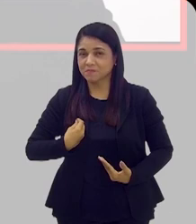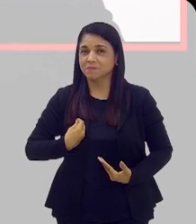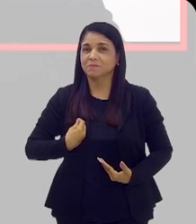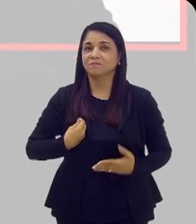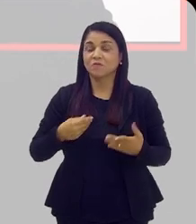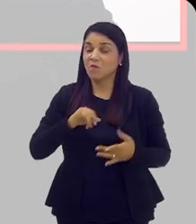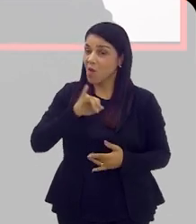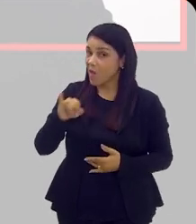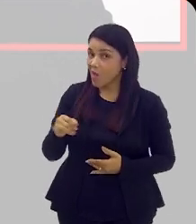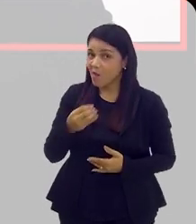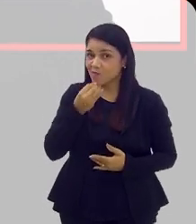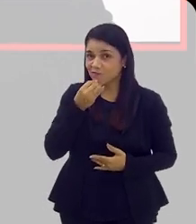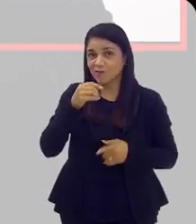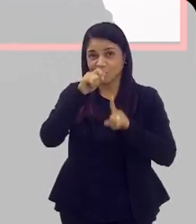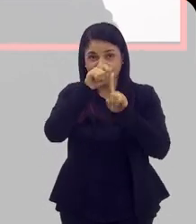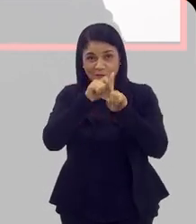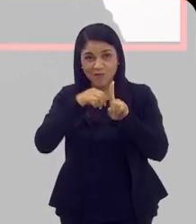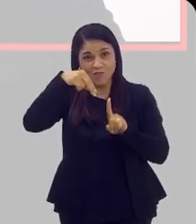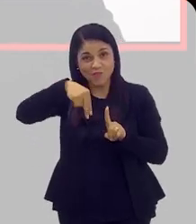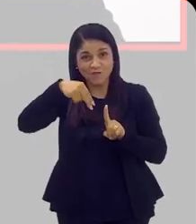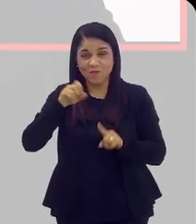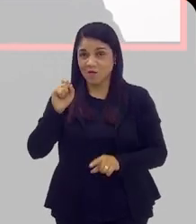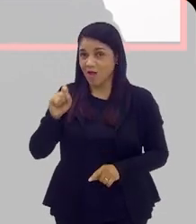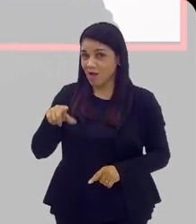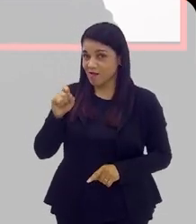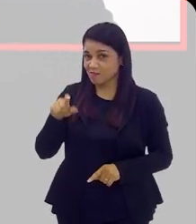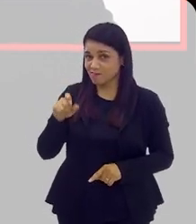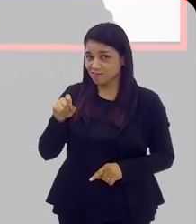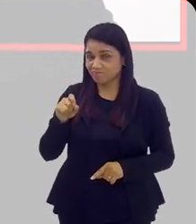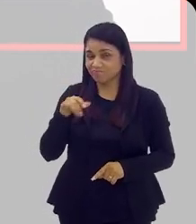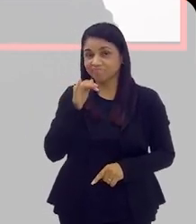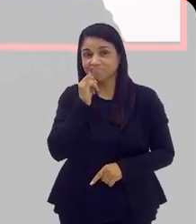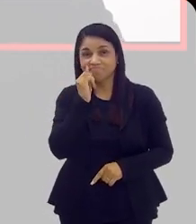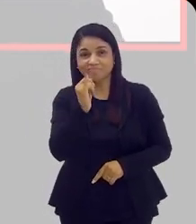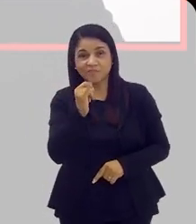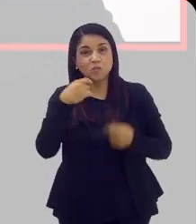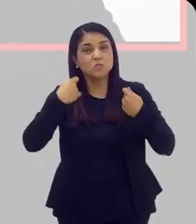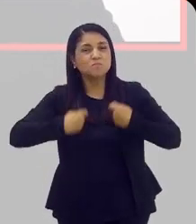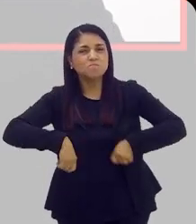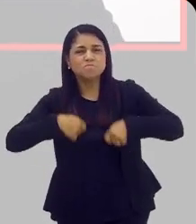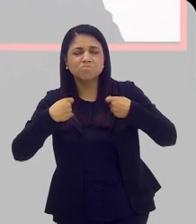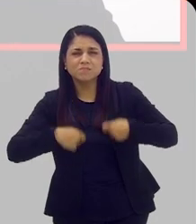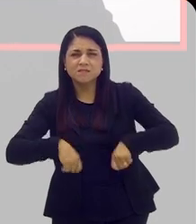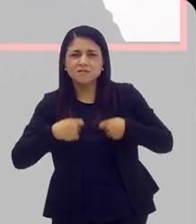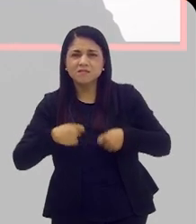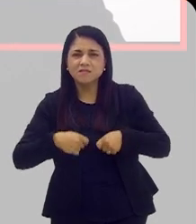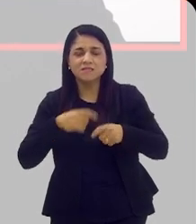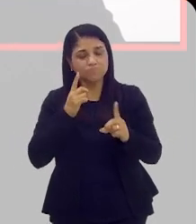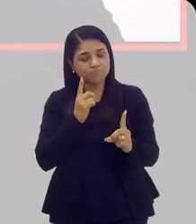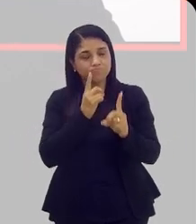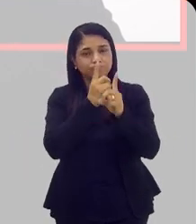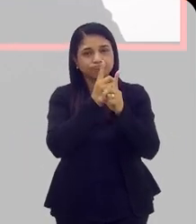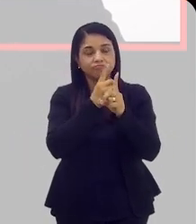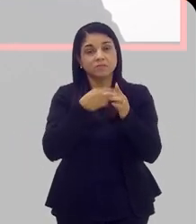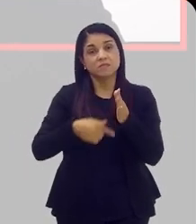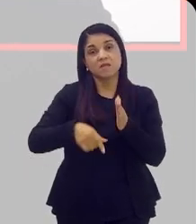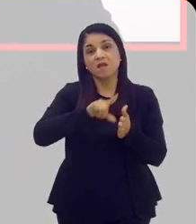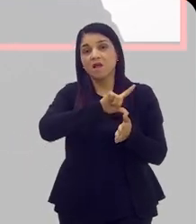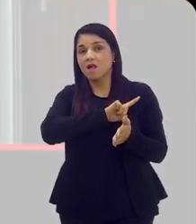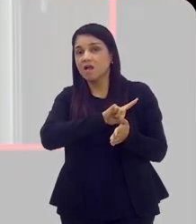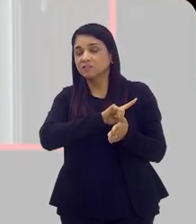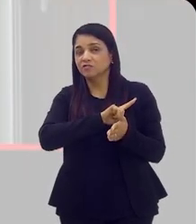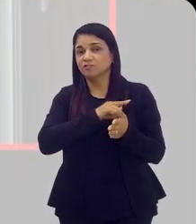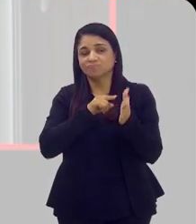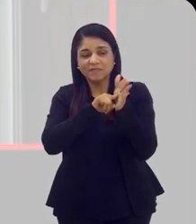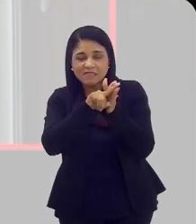aproveitar o incêndio do Novembro Azul e falar justamente sobre essa necessidade do diagnóstico precoce.